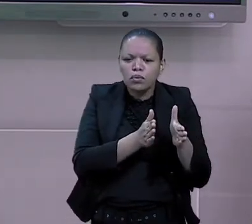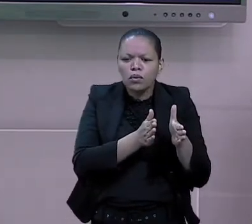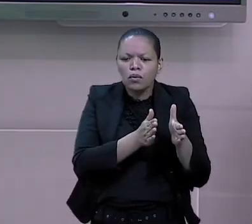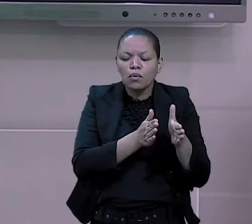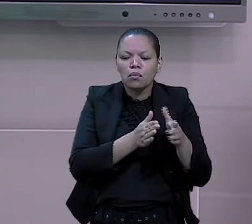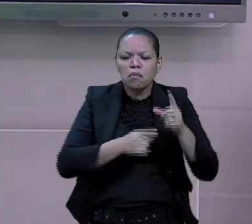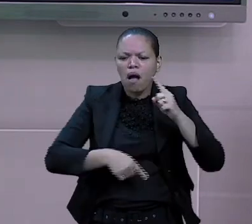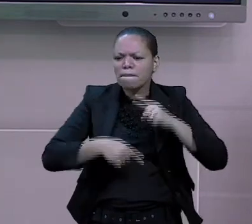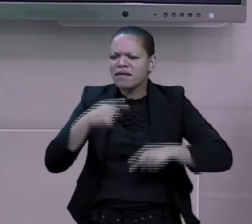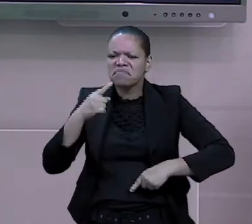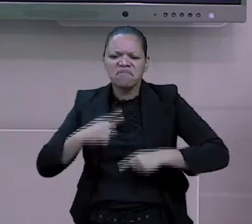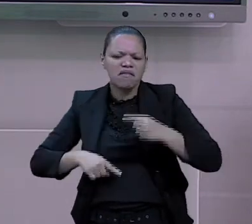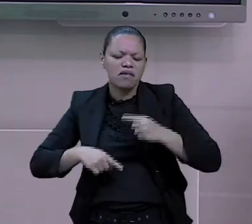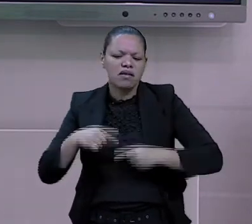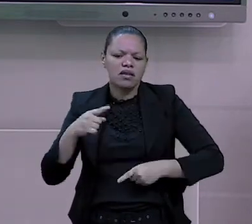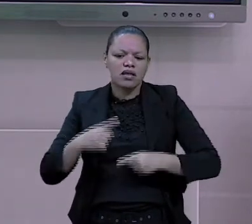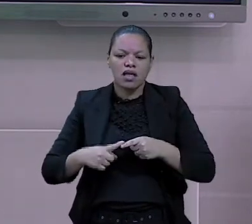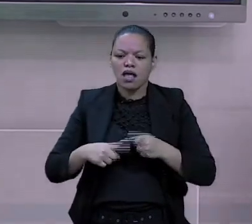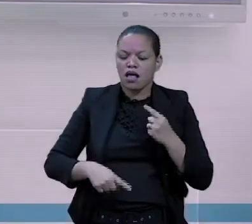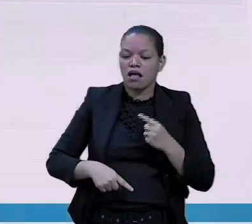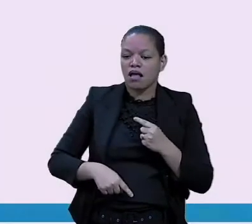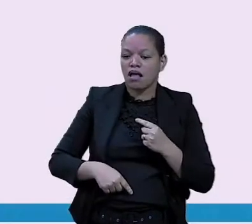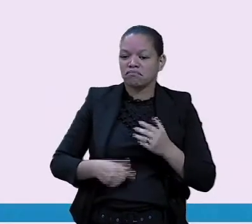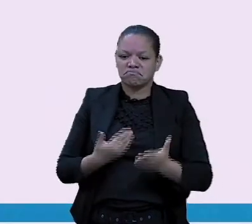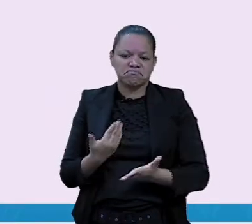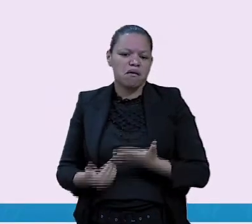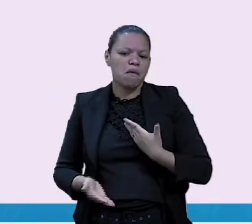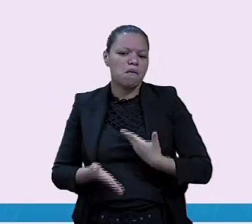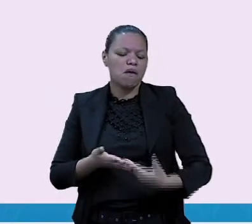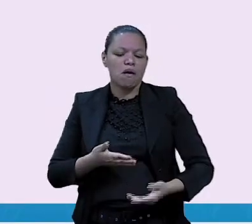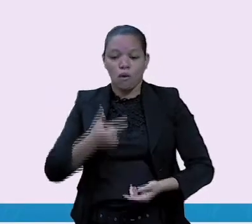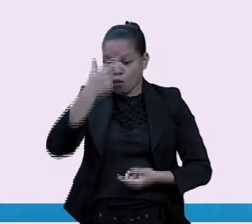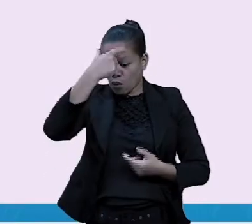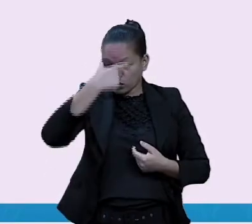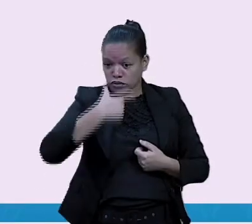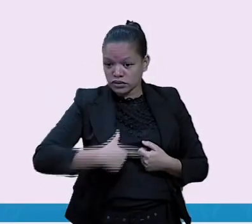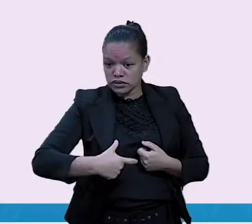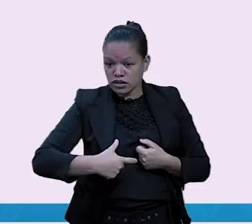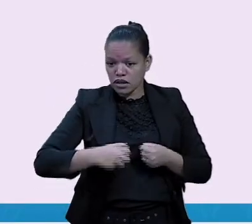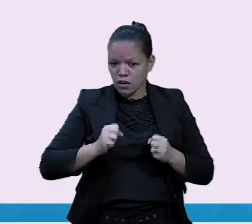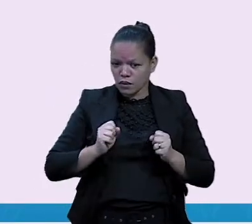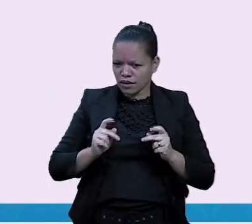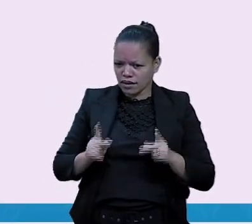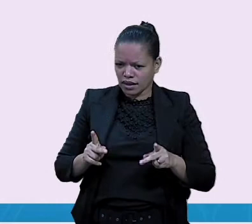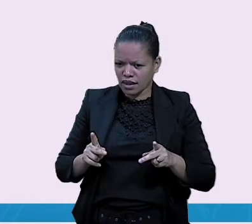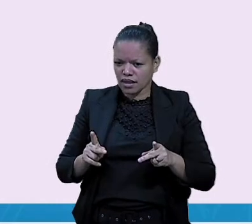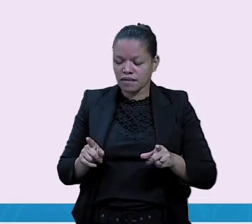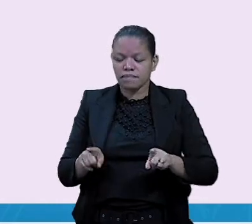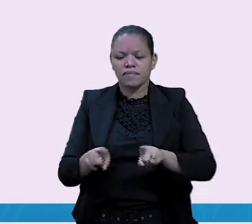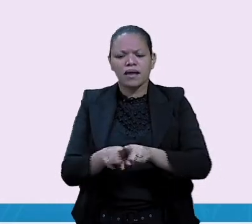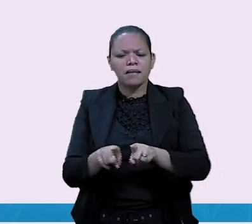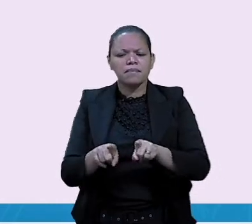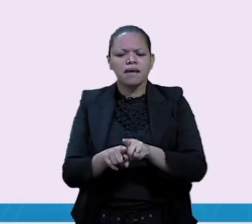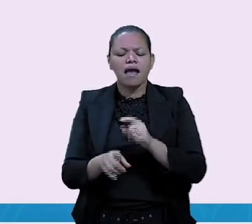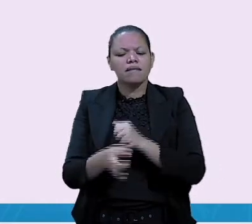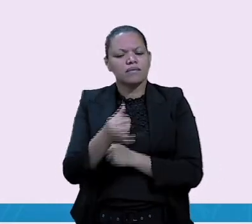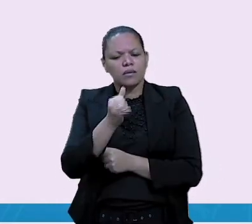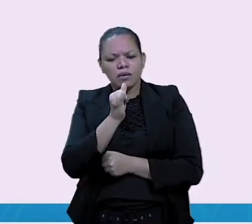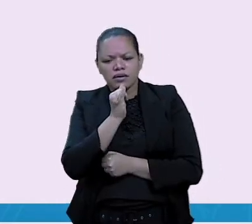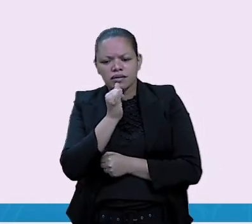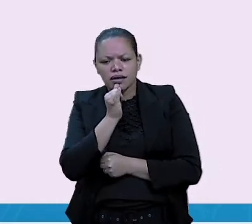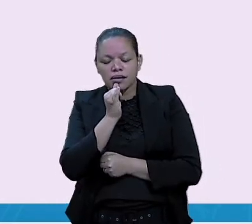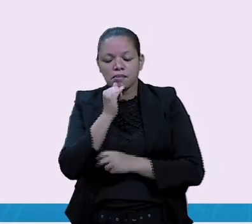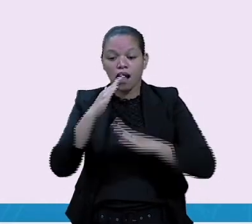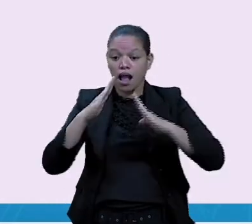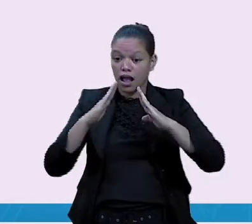um objeto ou de um ser. Veja de novo o nosso mesmo exemplo. Nós já aprendemos o grau normal, casa.